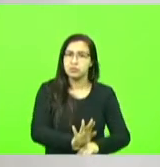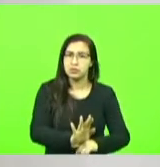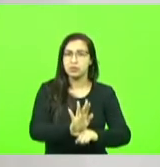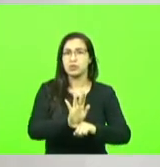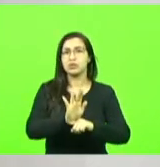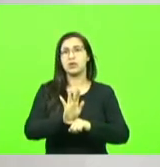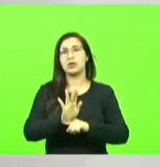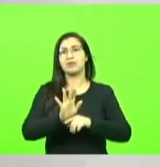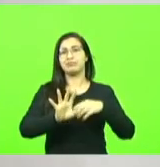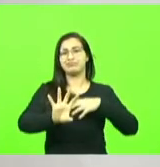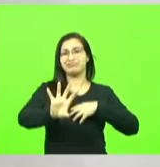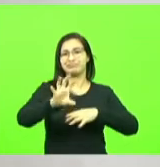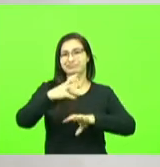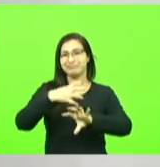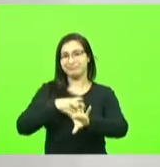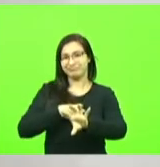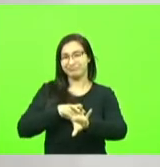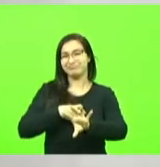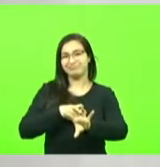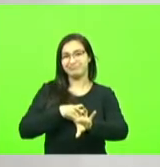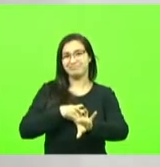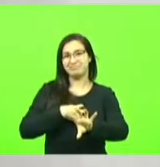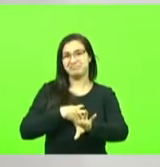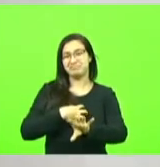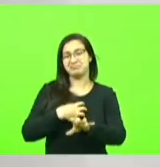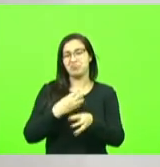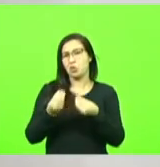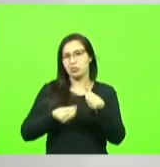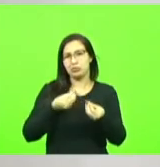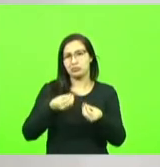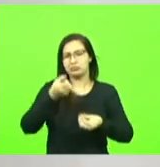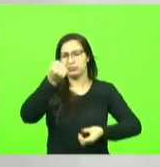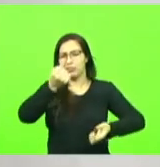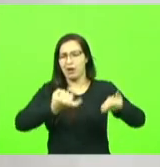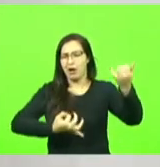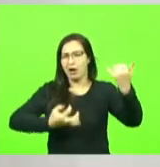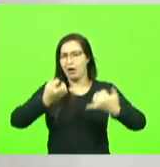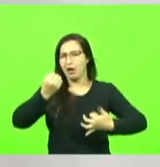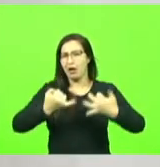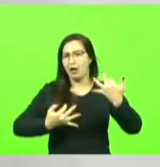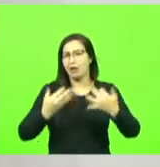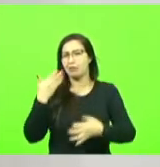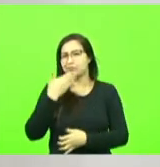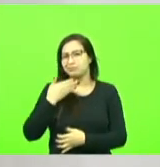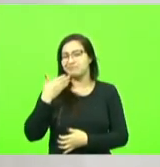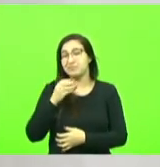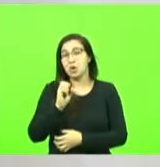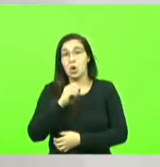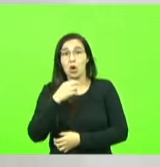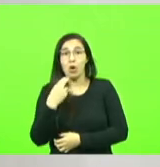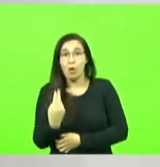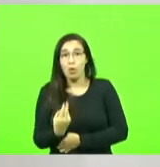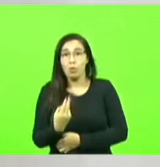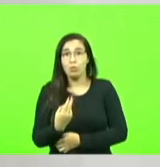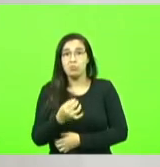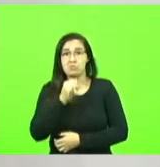empatia seja através de palavras ou com exemplos de nossas próprias atitudes